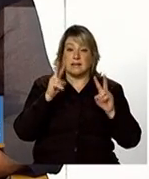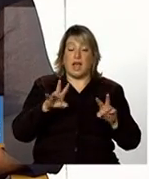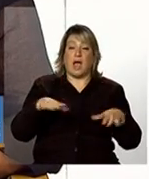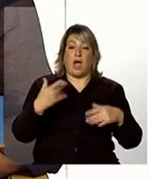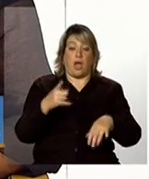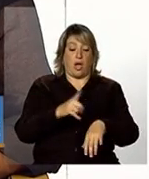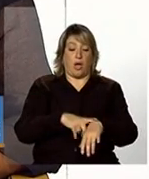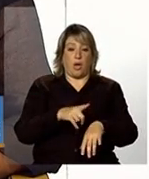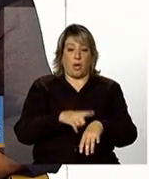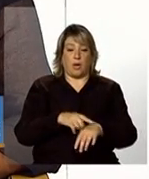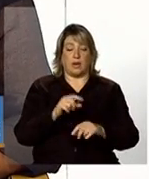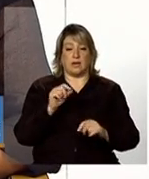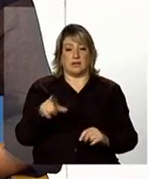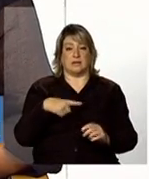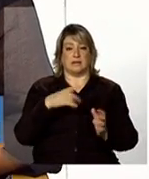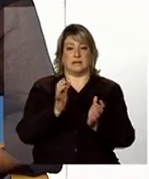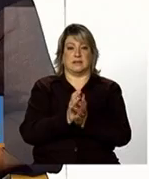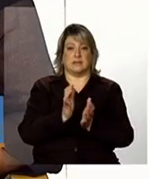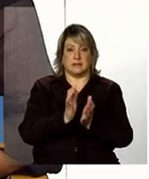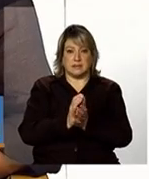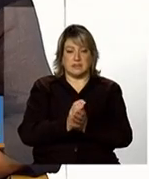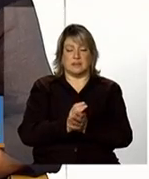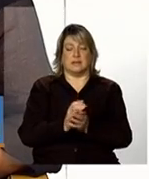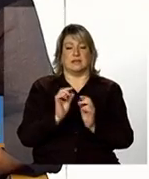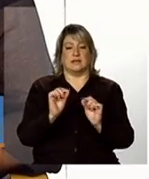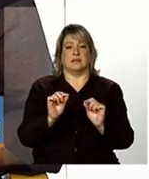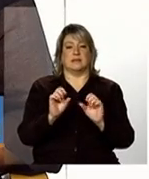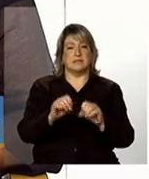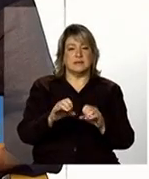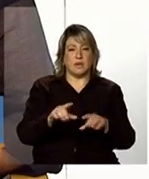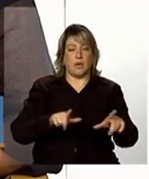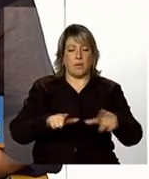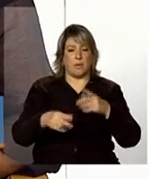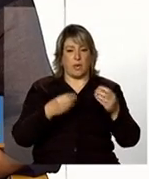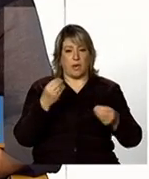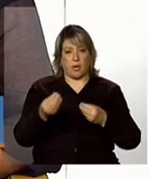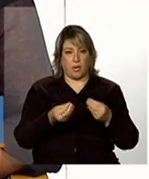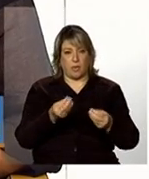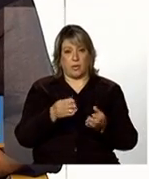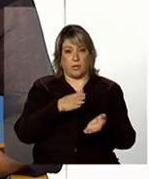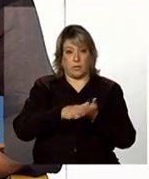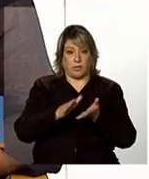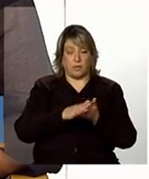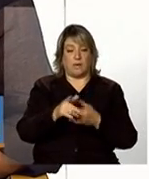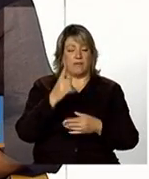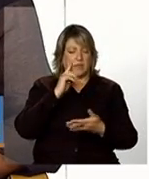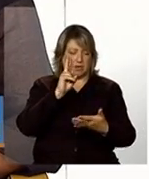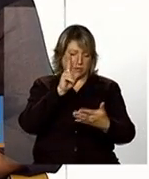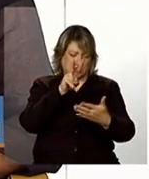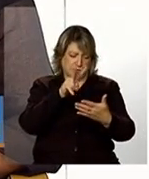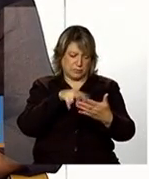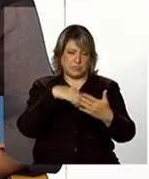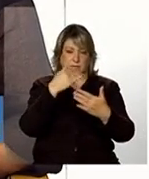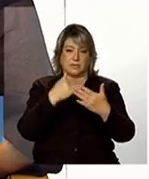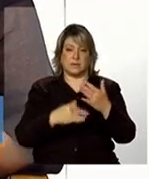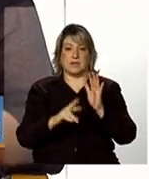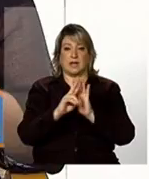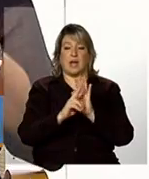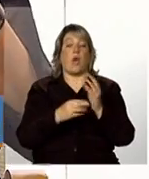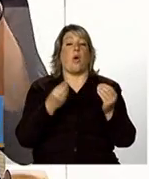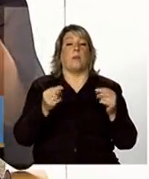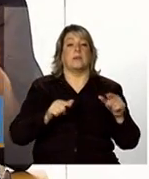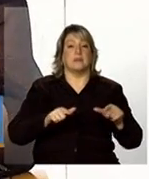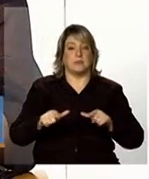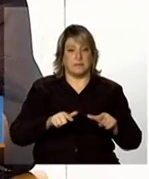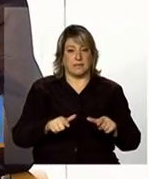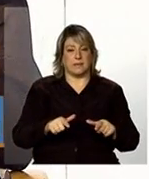que a instrução operacional for publicada por uma leitura atenta dessa instrução operacional e eu vou falar